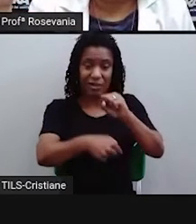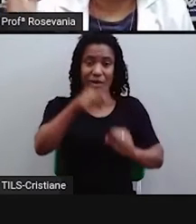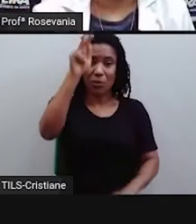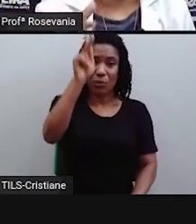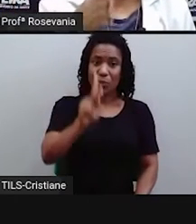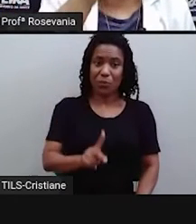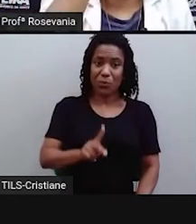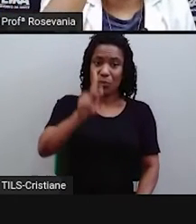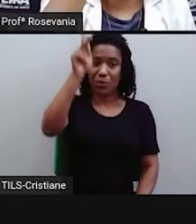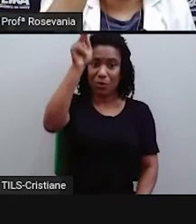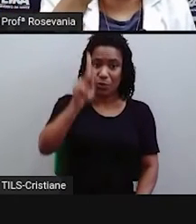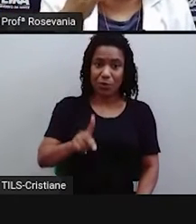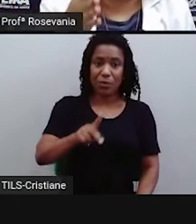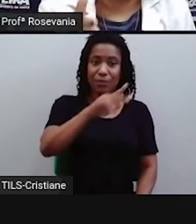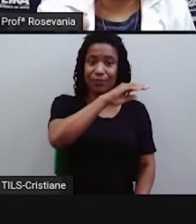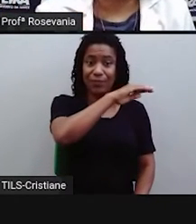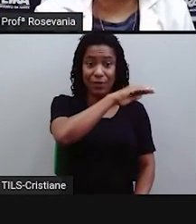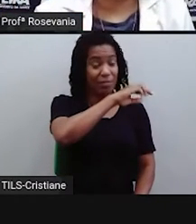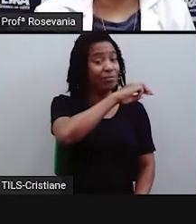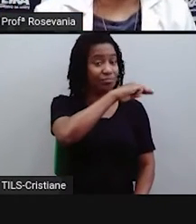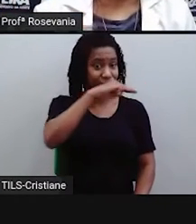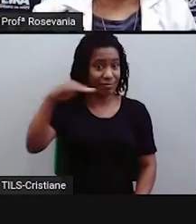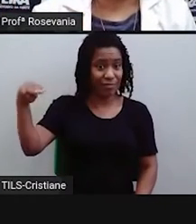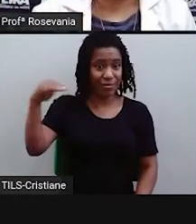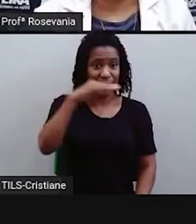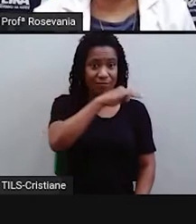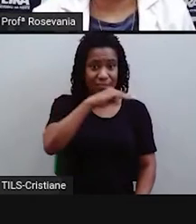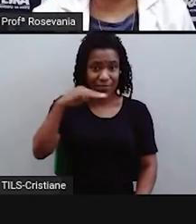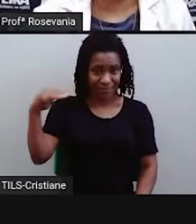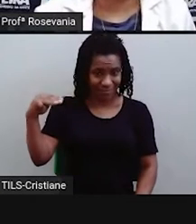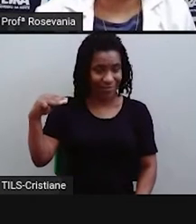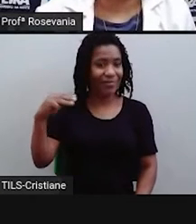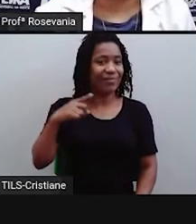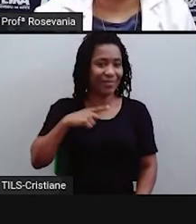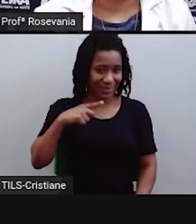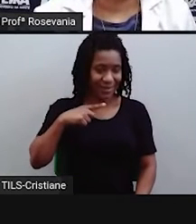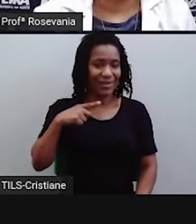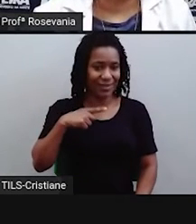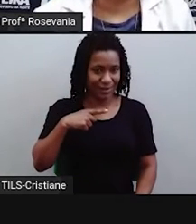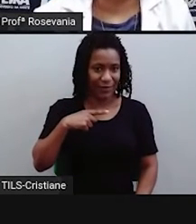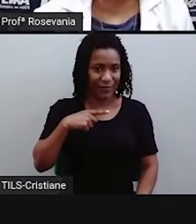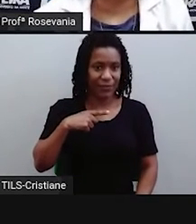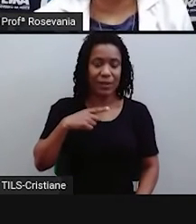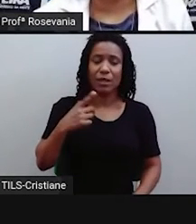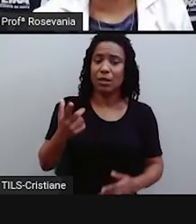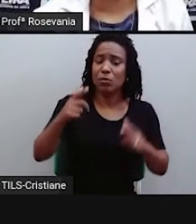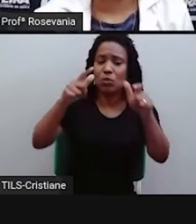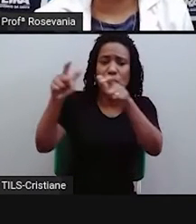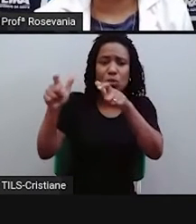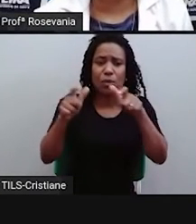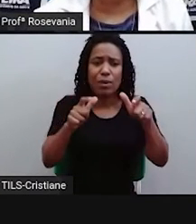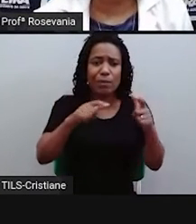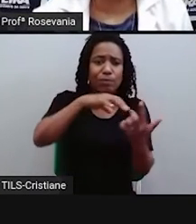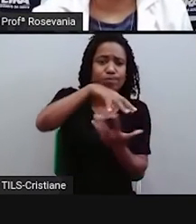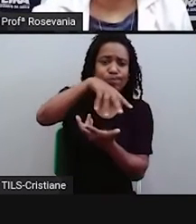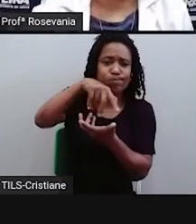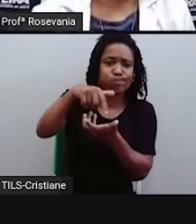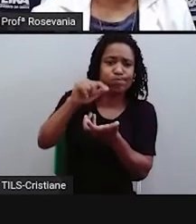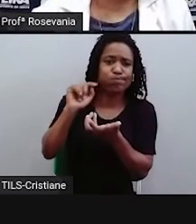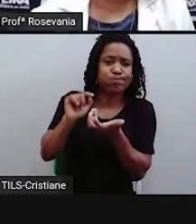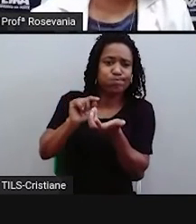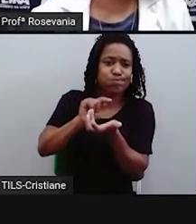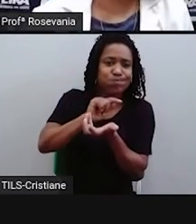Horizontal, e no sentido vertical, servindo para a localização de qualquer ponto na superfície TES.